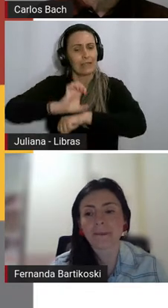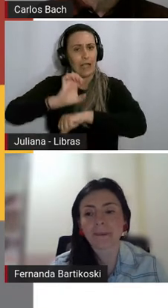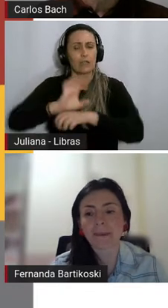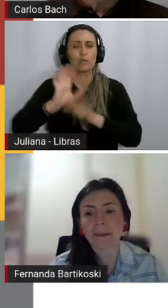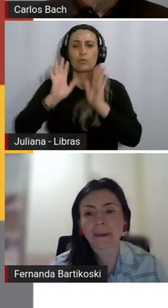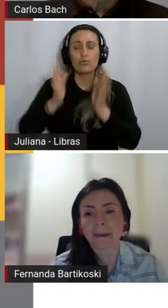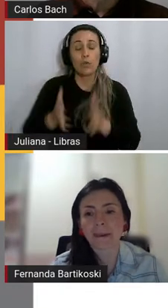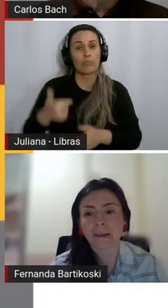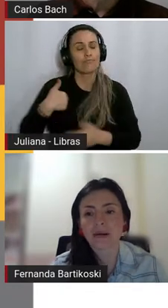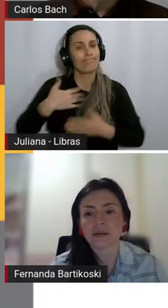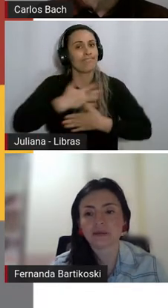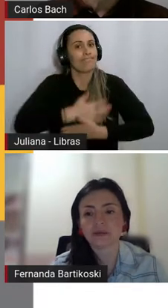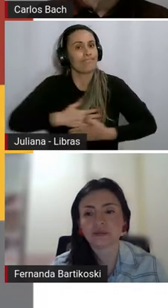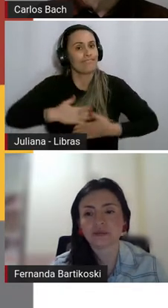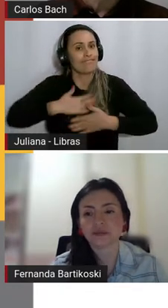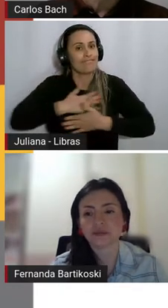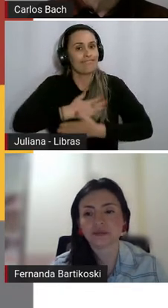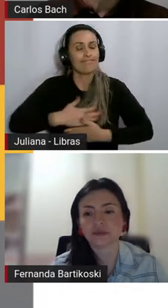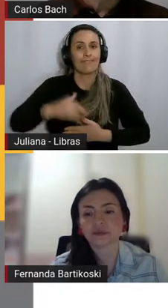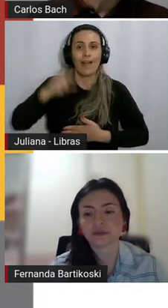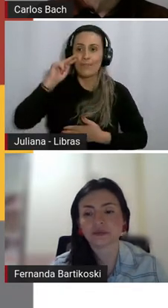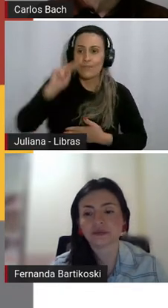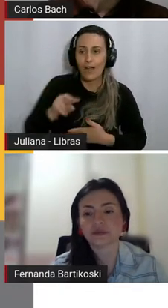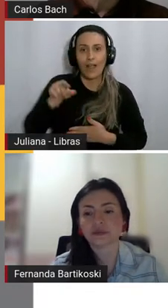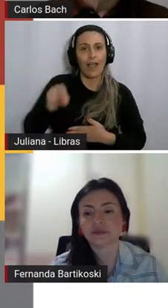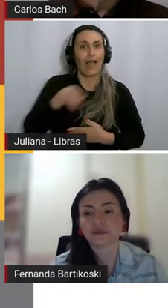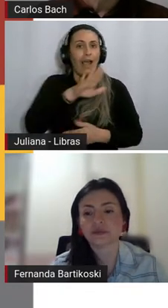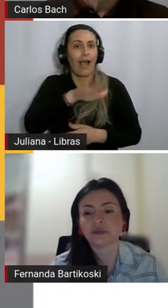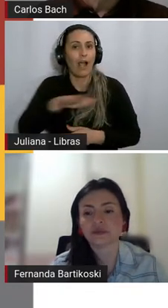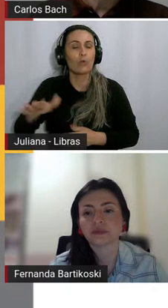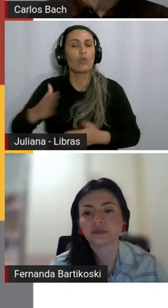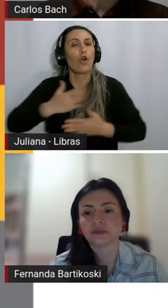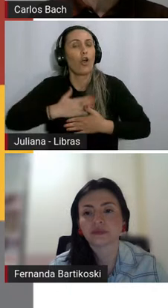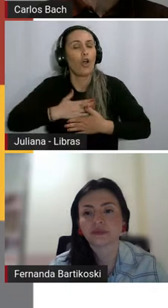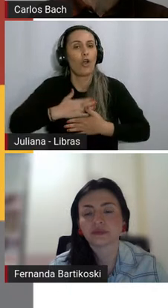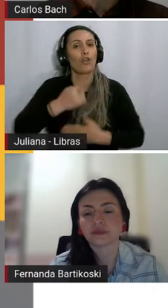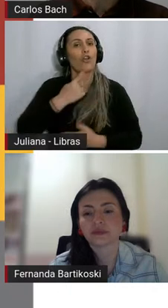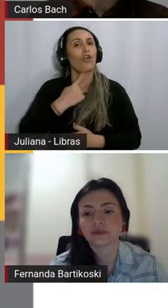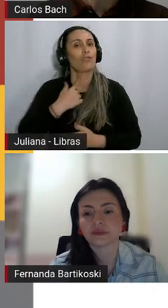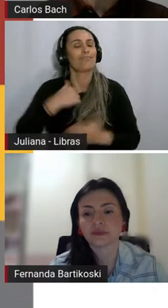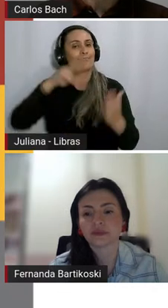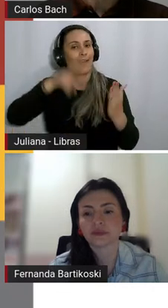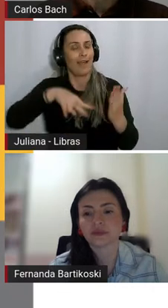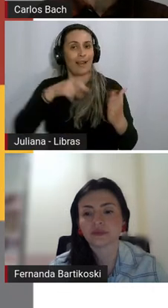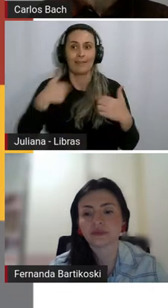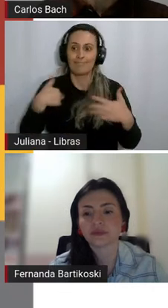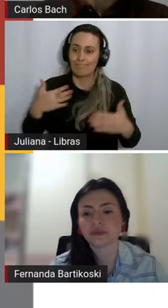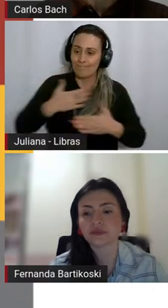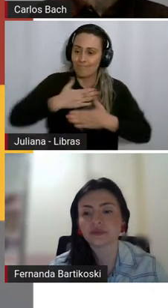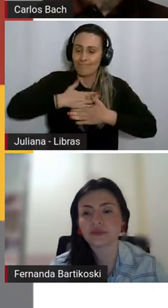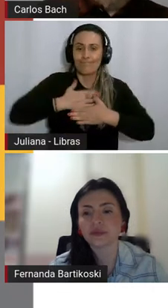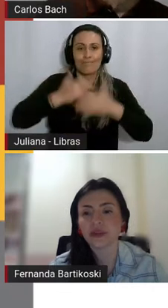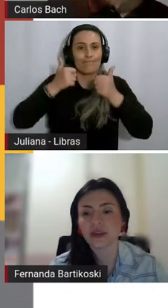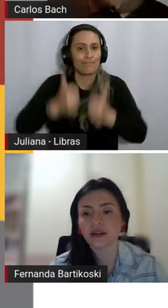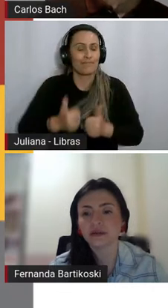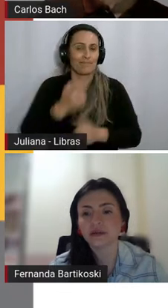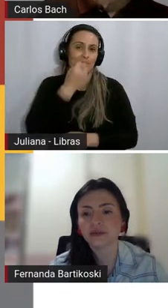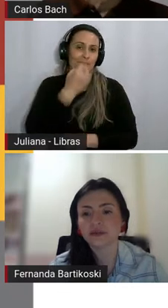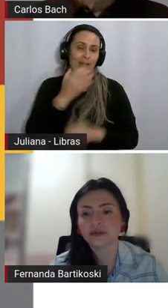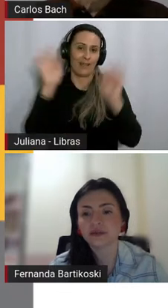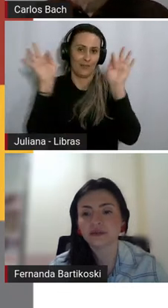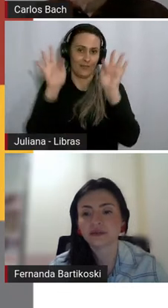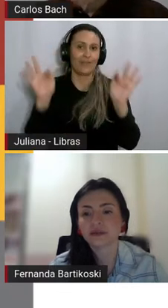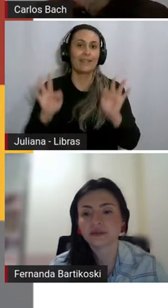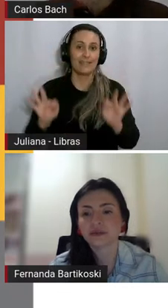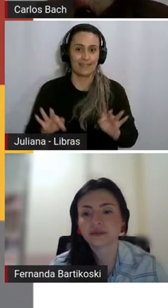os alunos gostam de ler. A gente sabe o quanto isso nos gratifica na profissão. E eu vou aproveitar